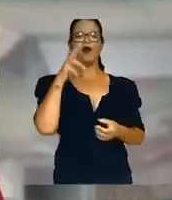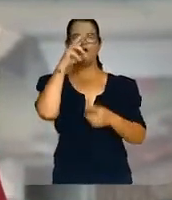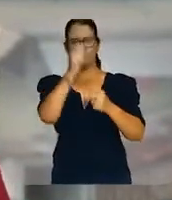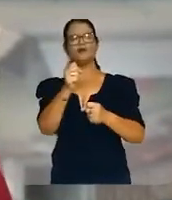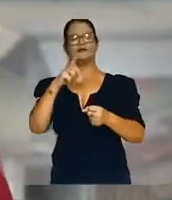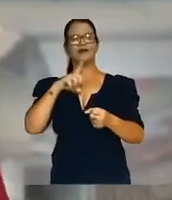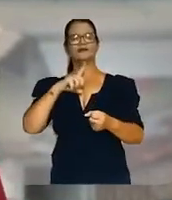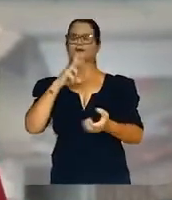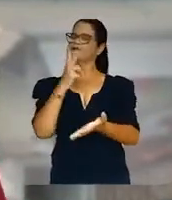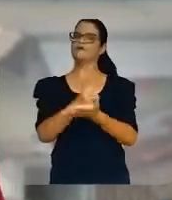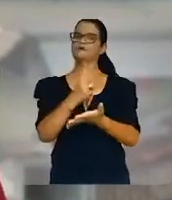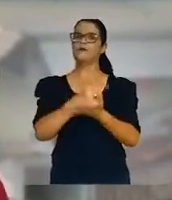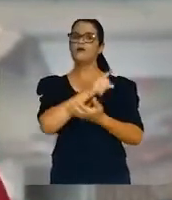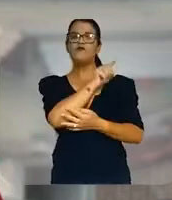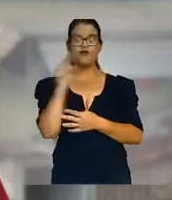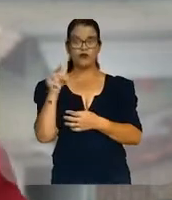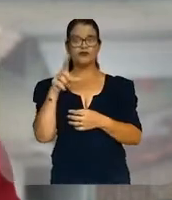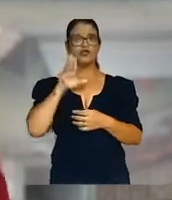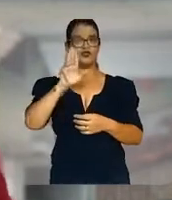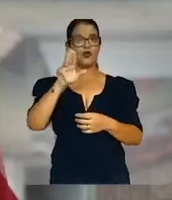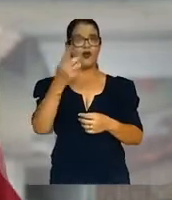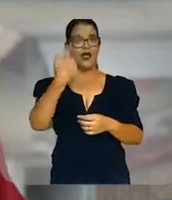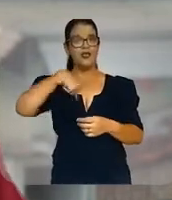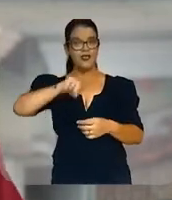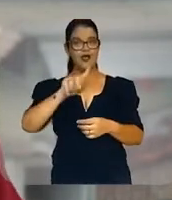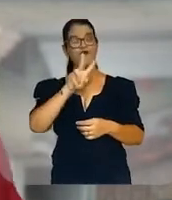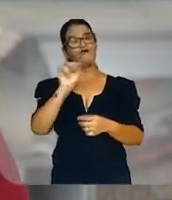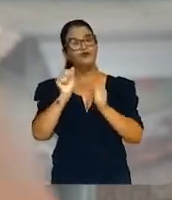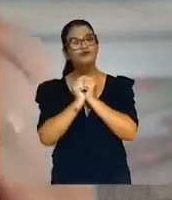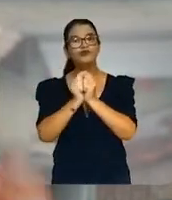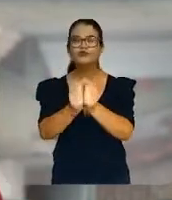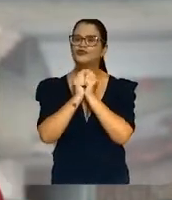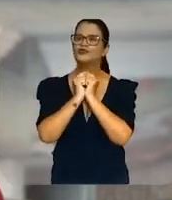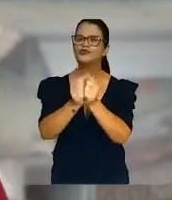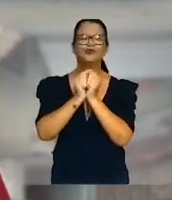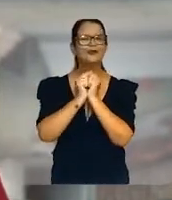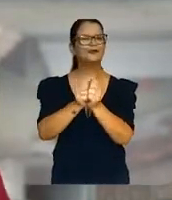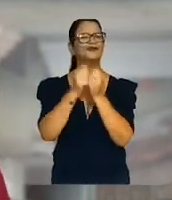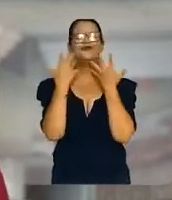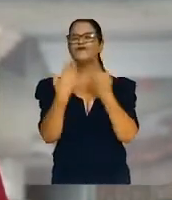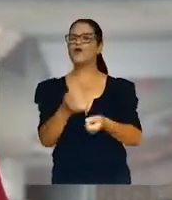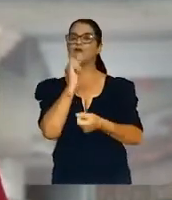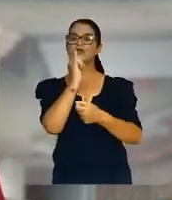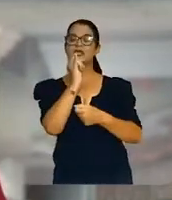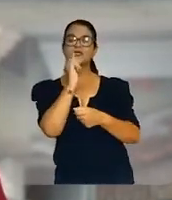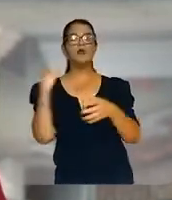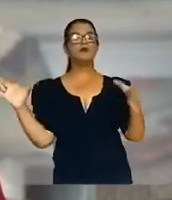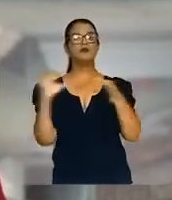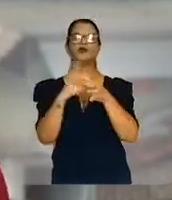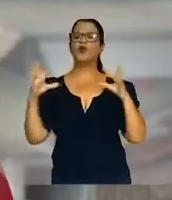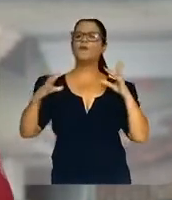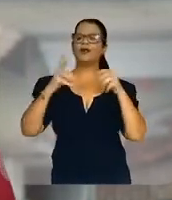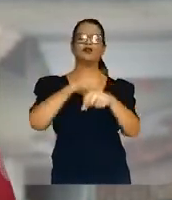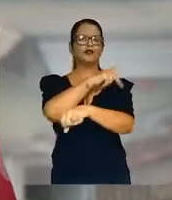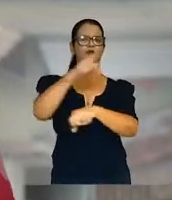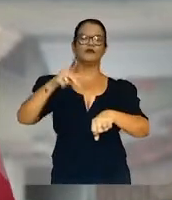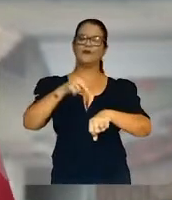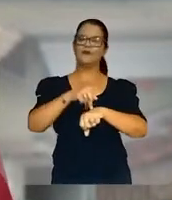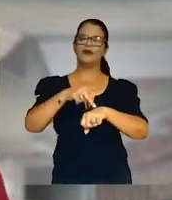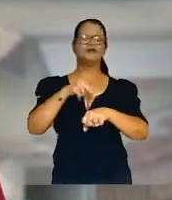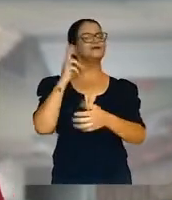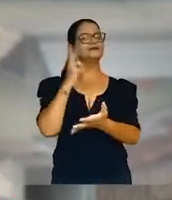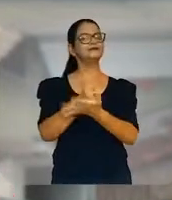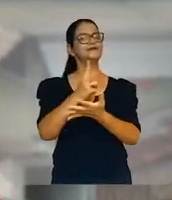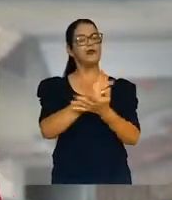tivemos. Vocês, Lula e eu, vamos andar juntos. Vamos ser um exemplo de união pra todo o país.